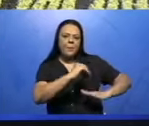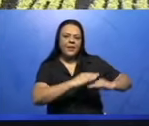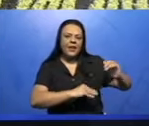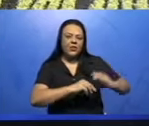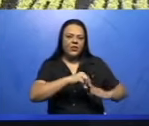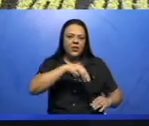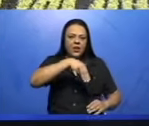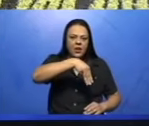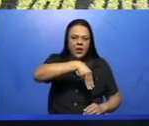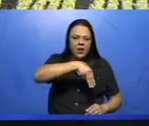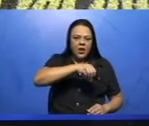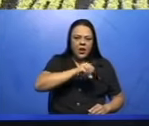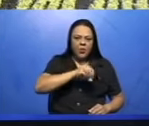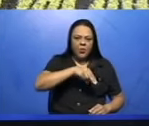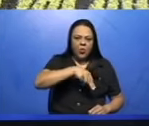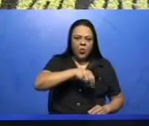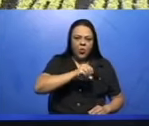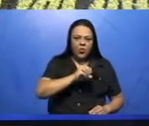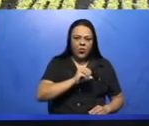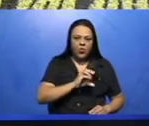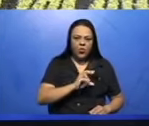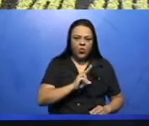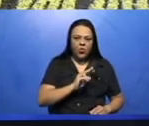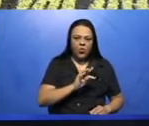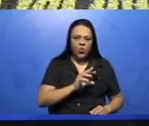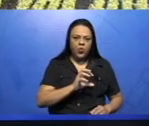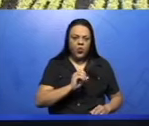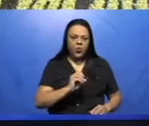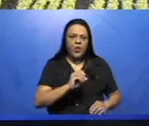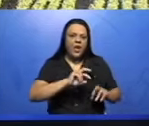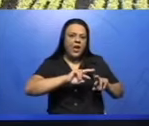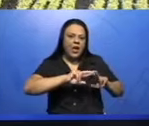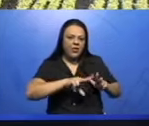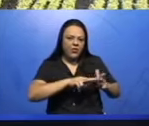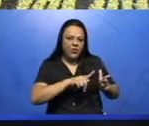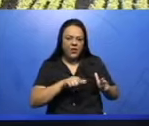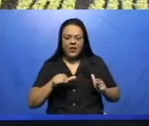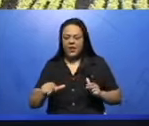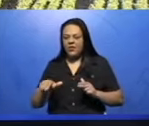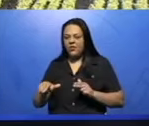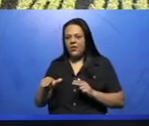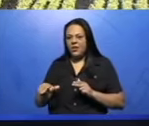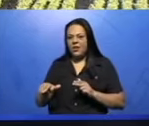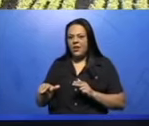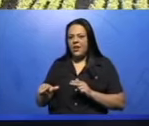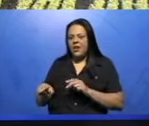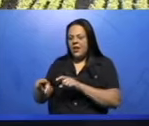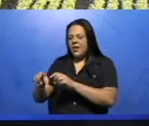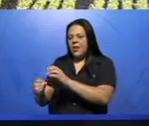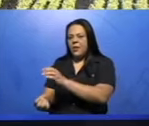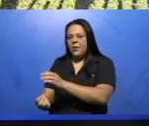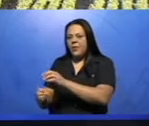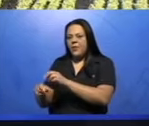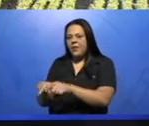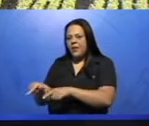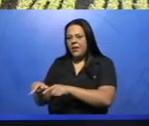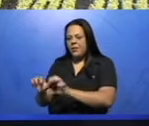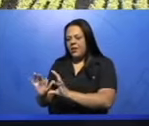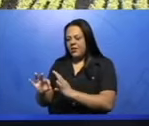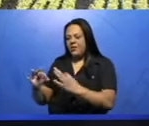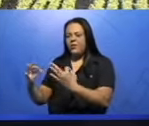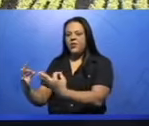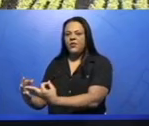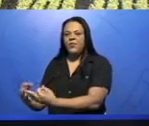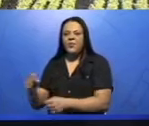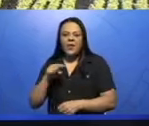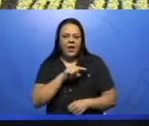da agricultura de subsistência, que a gente viu que tem uma diversidade maior, uma quantidade maior de vegetais sendo cultivados,